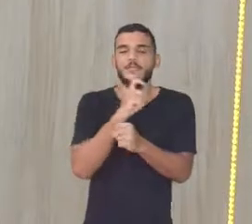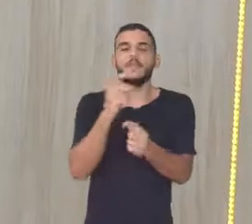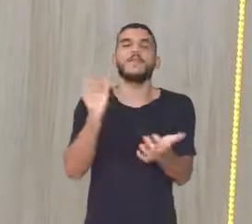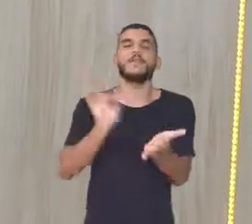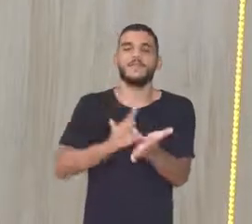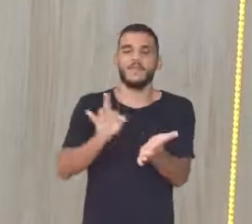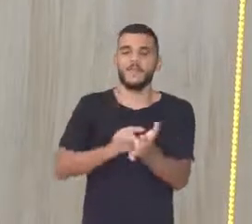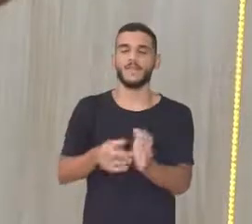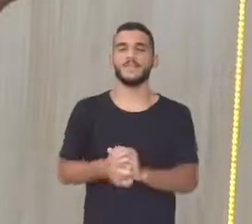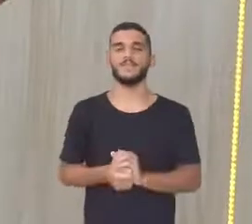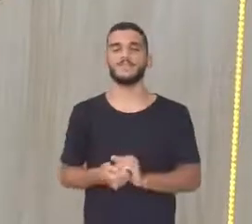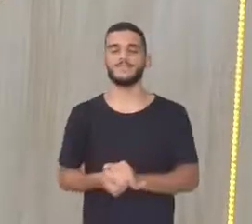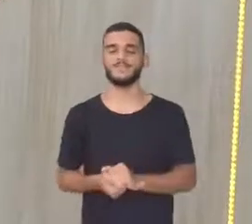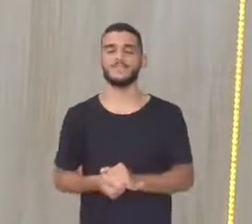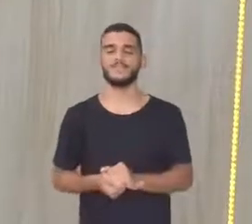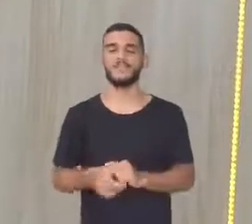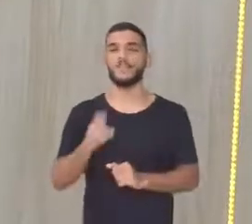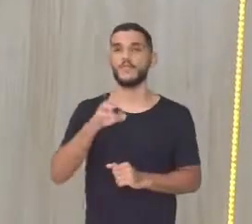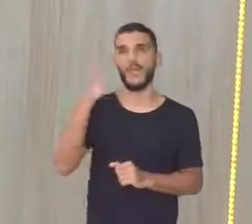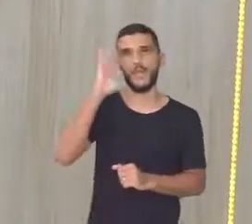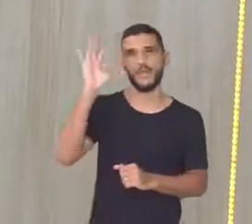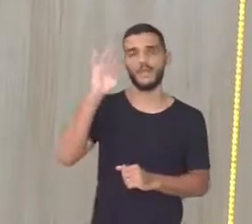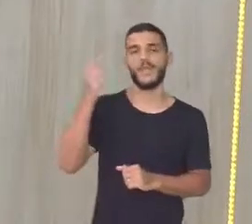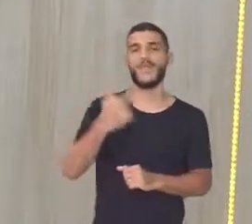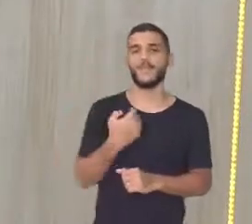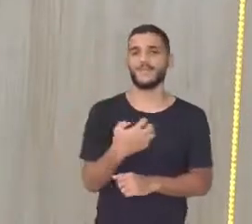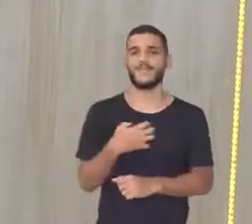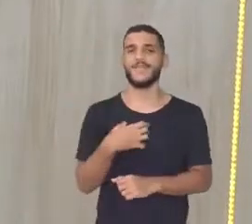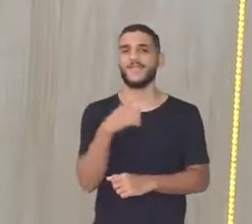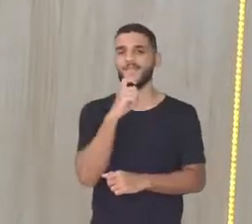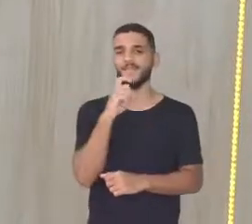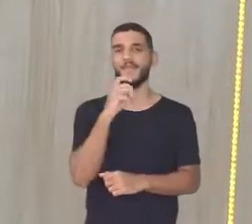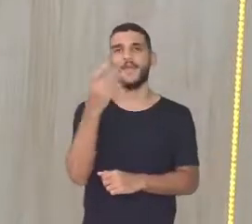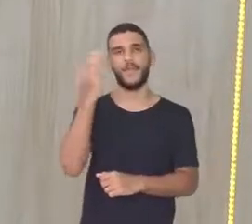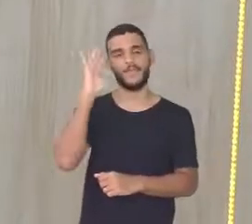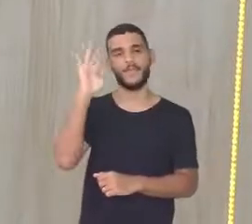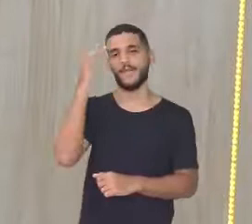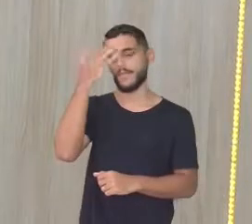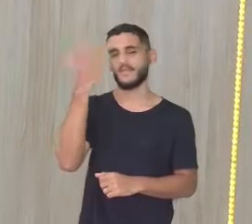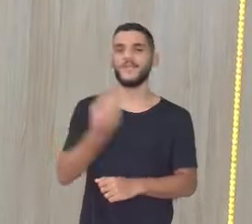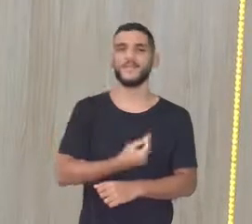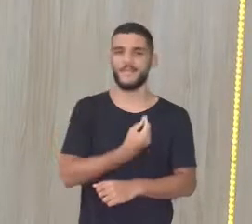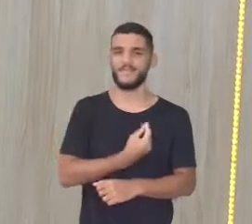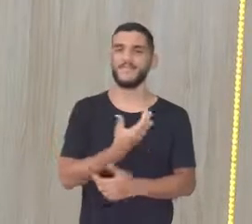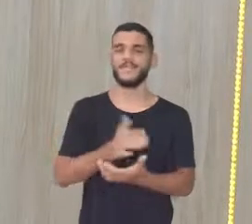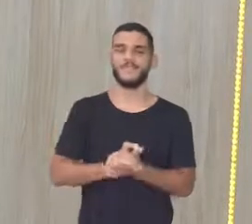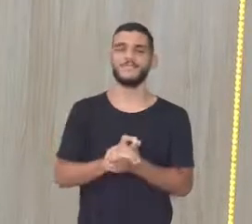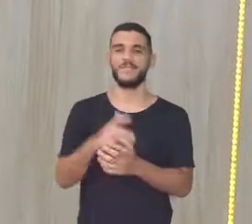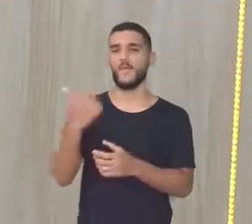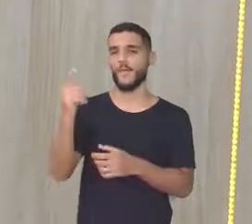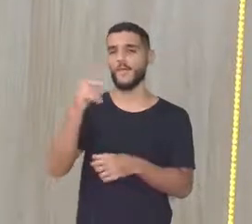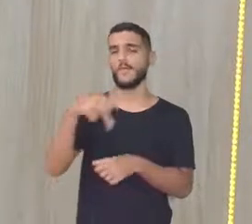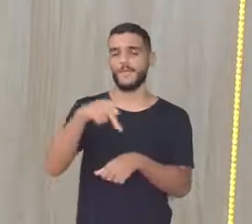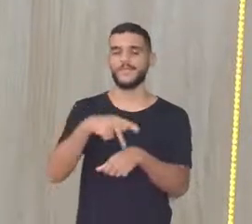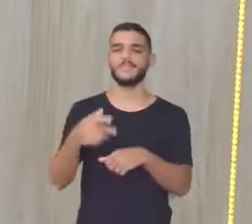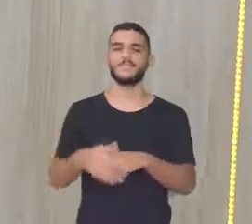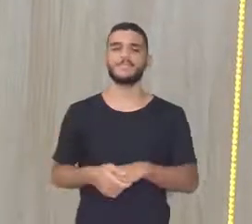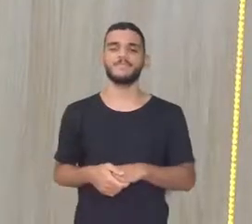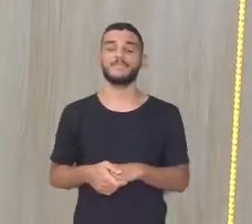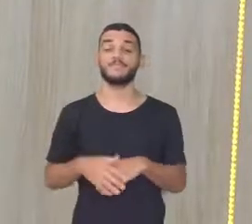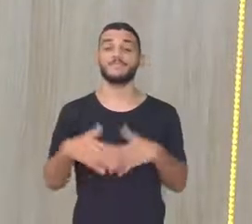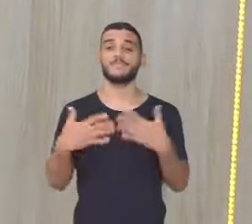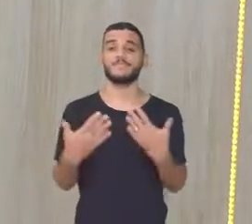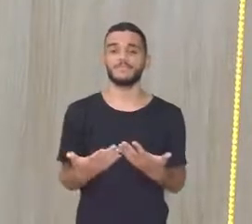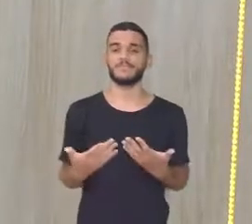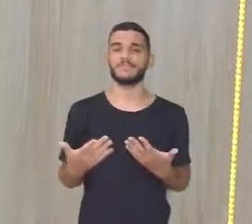Só de pensar Já tô morrendo de frio Imagina o cara Que mora lá Né? No Alasca Então O que que acontece? A